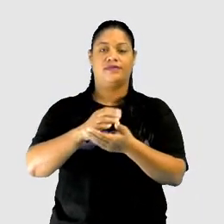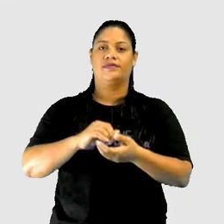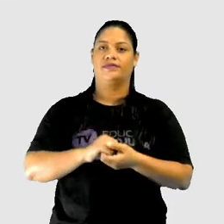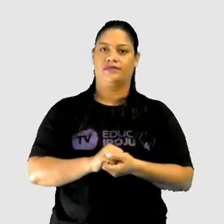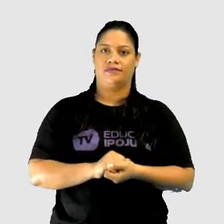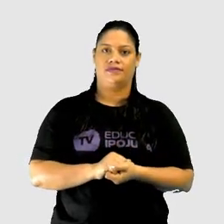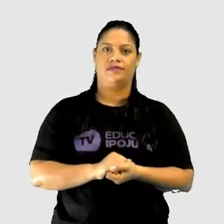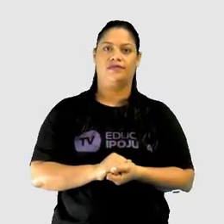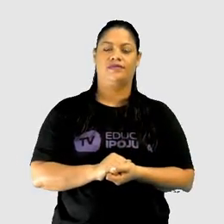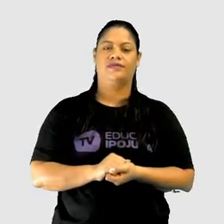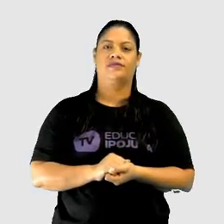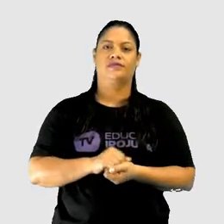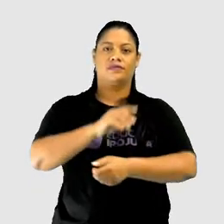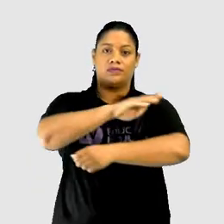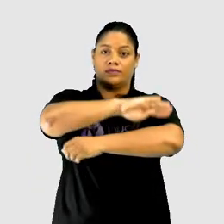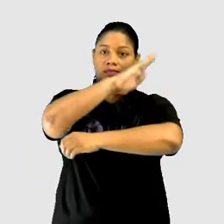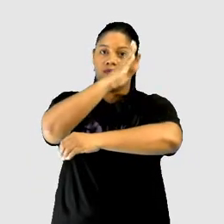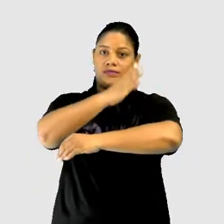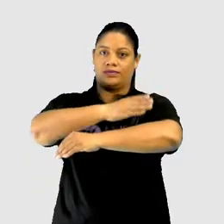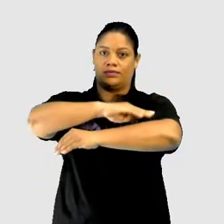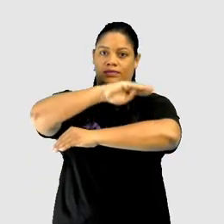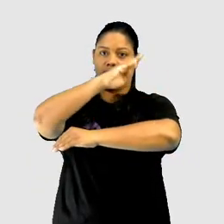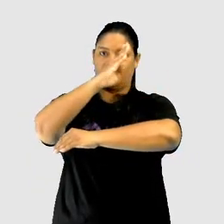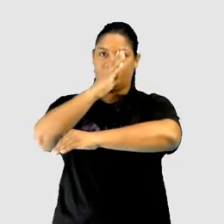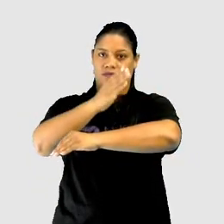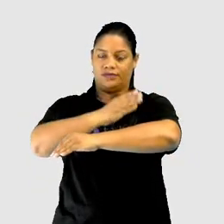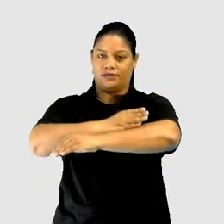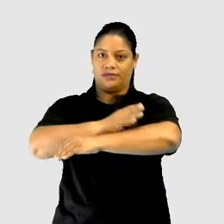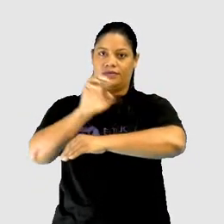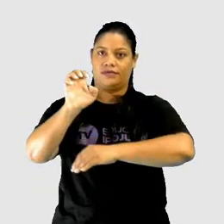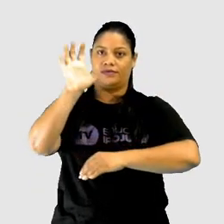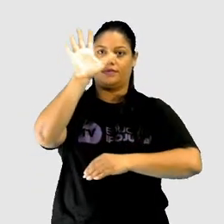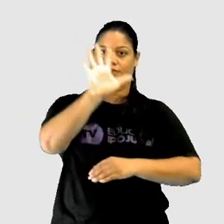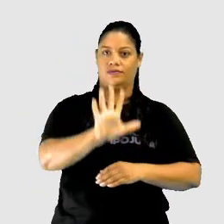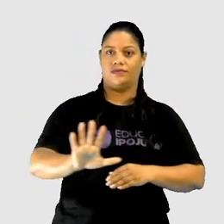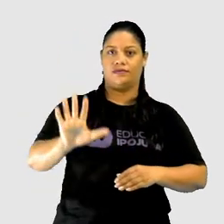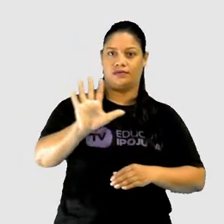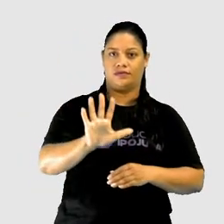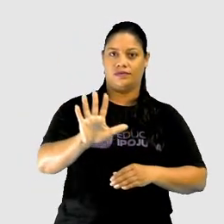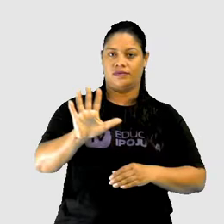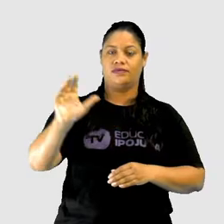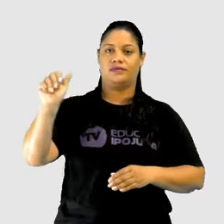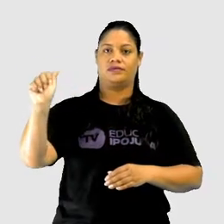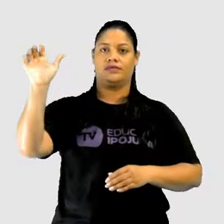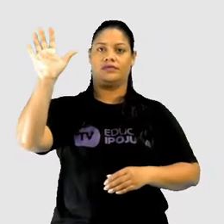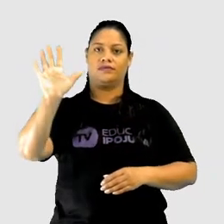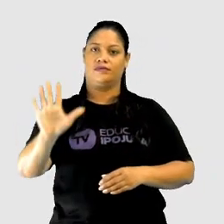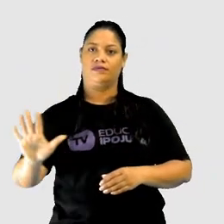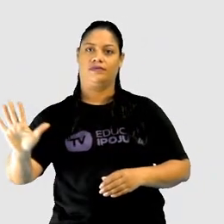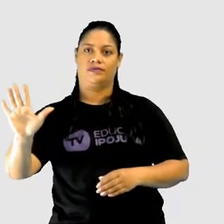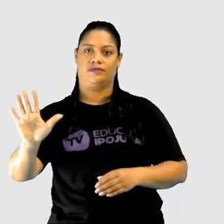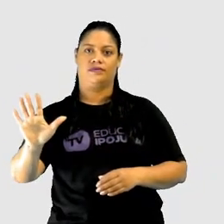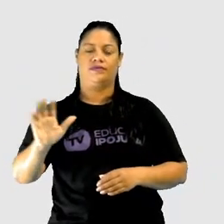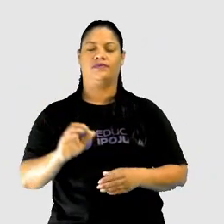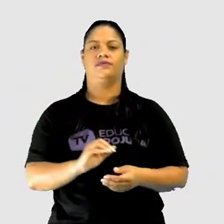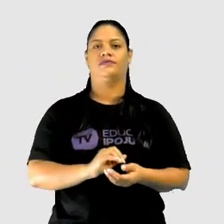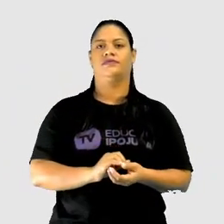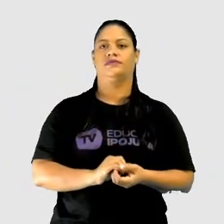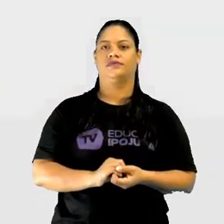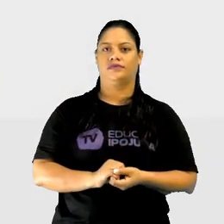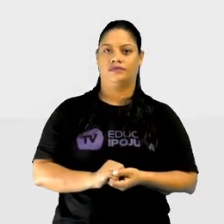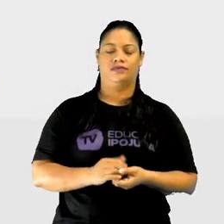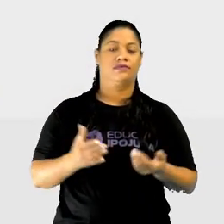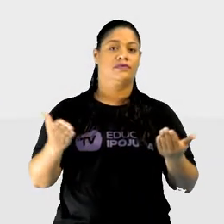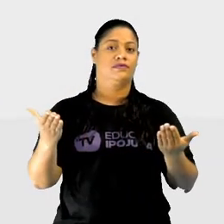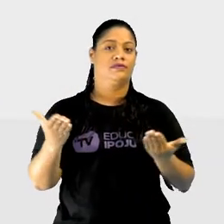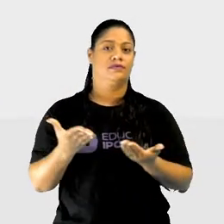cordilheira de montanhas, onde a gente divide a Europa e o continente asiático. Ok? Vamos falar